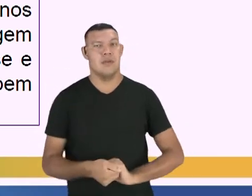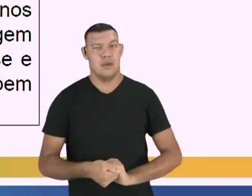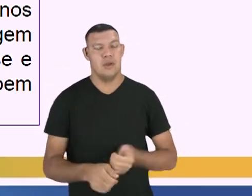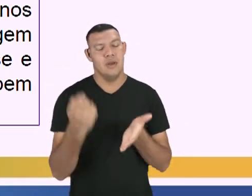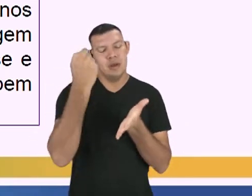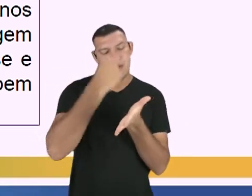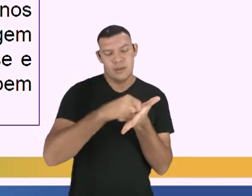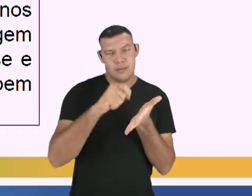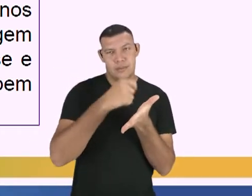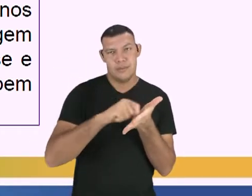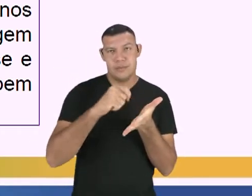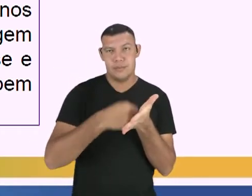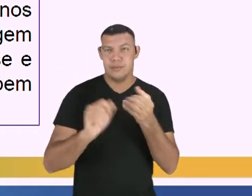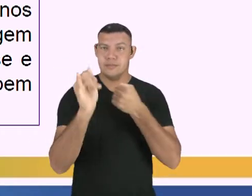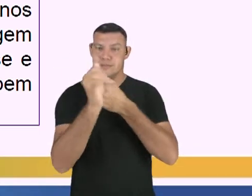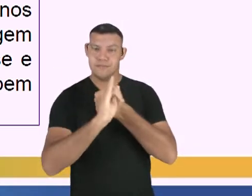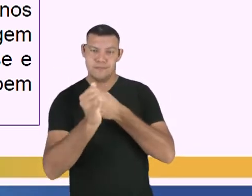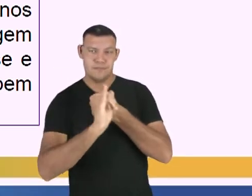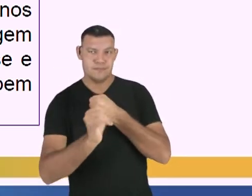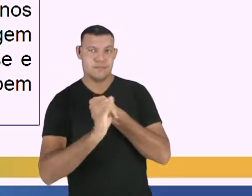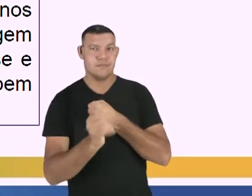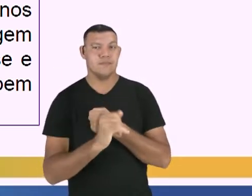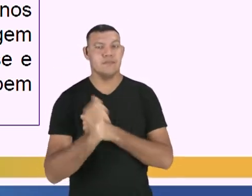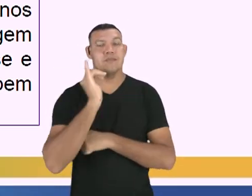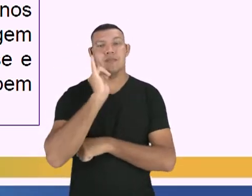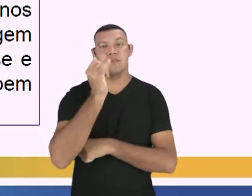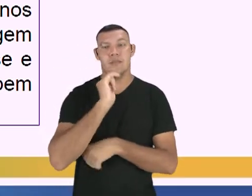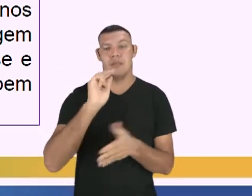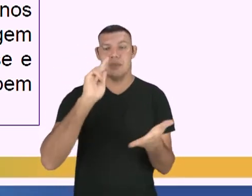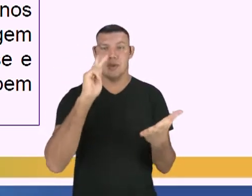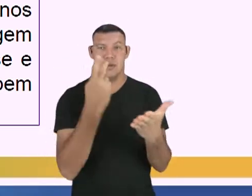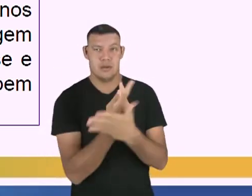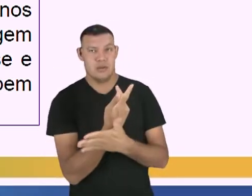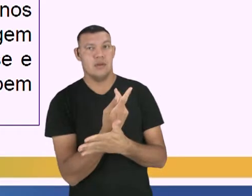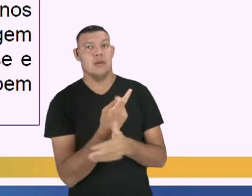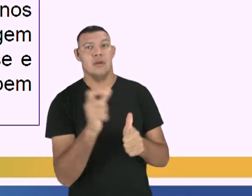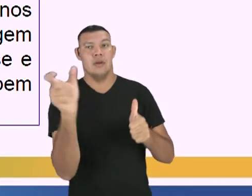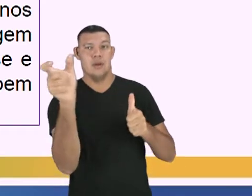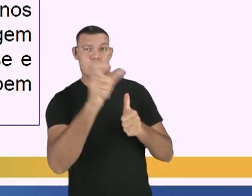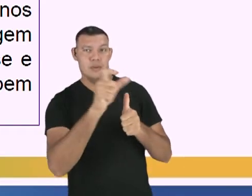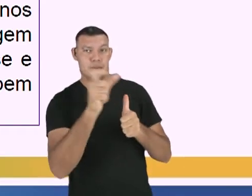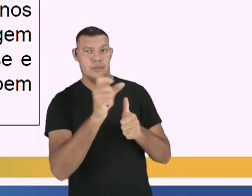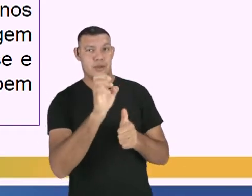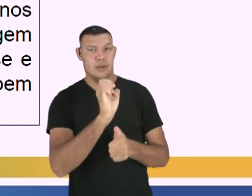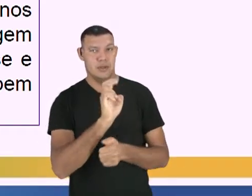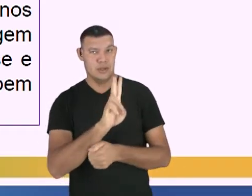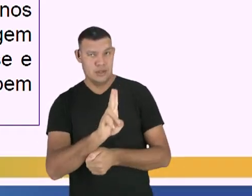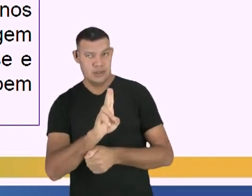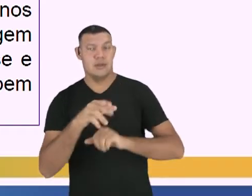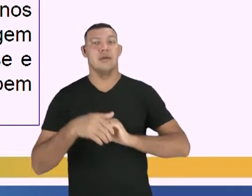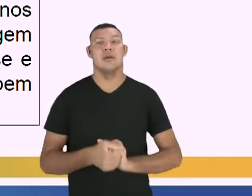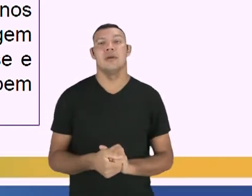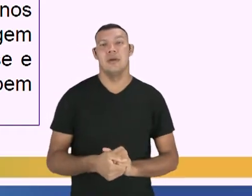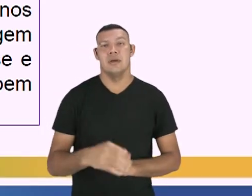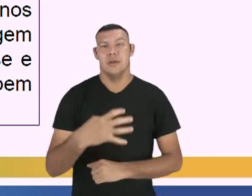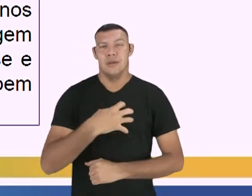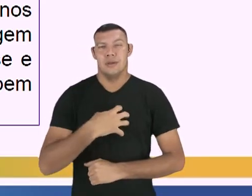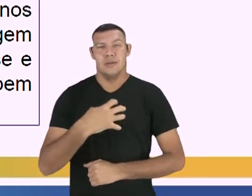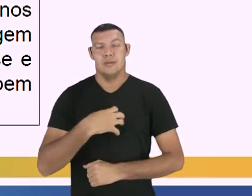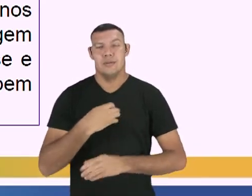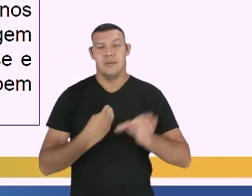Escrevemos a crônica relatando acontecimentos em primeira pessoa, criando um efeito de